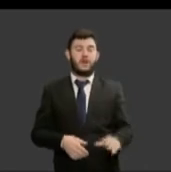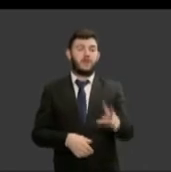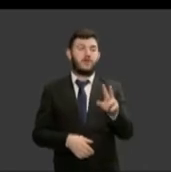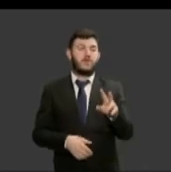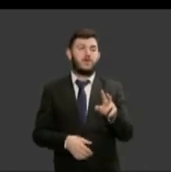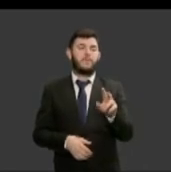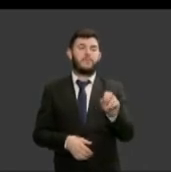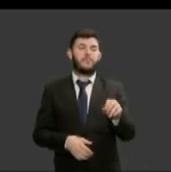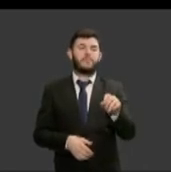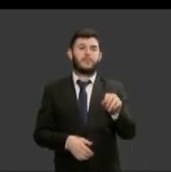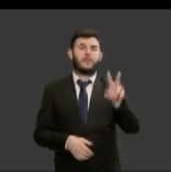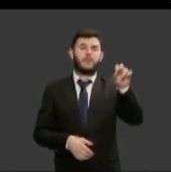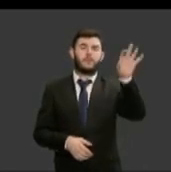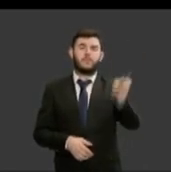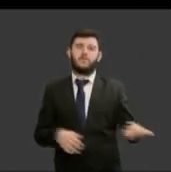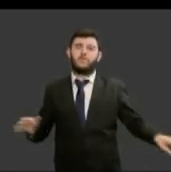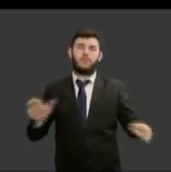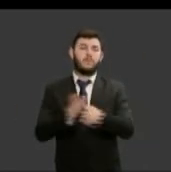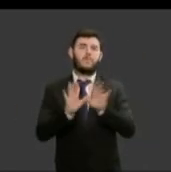passar por favor